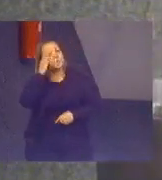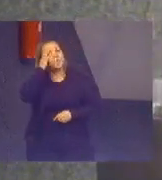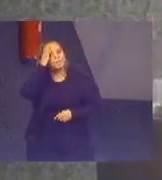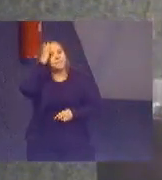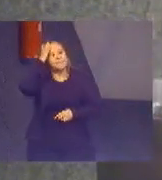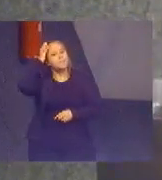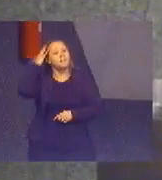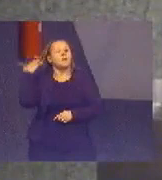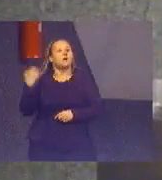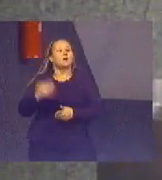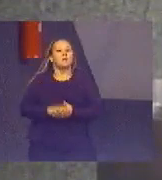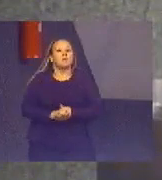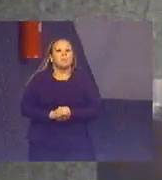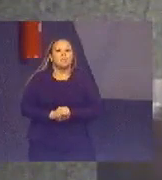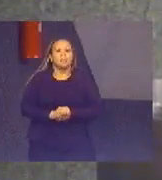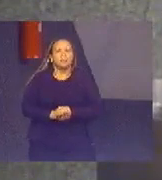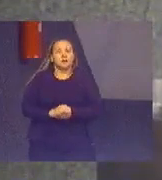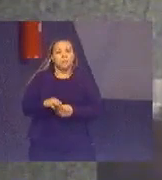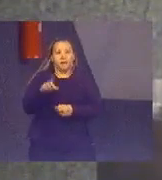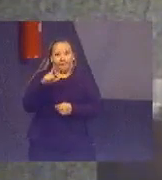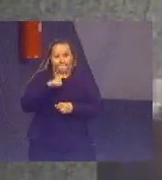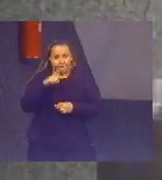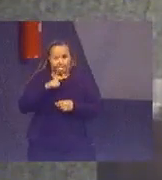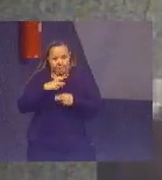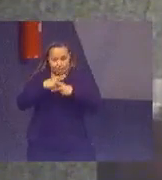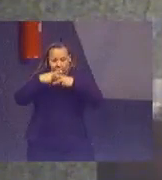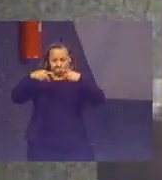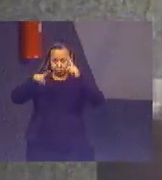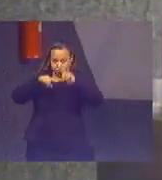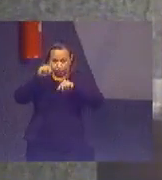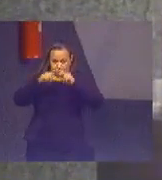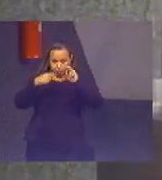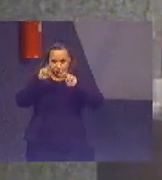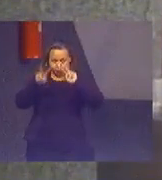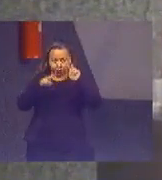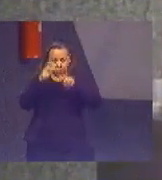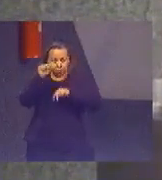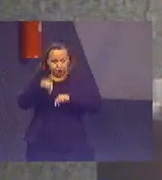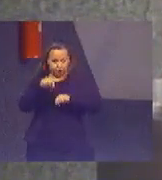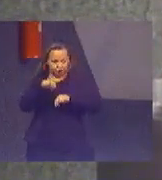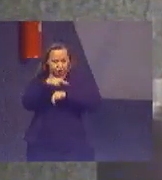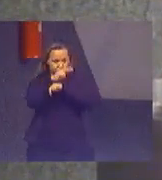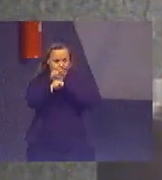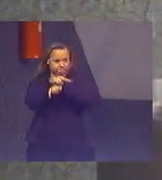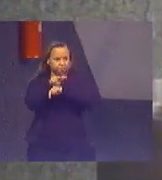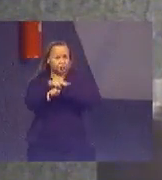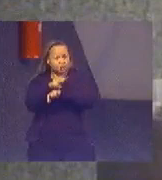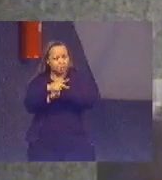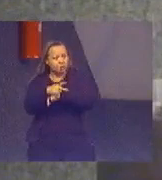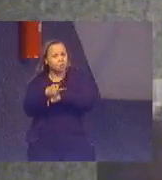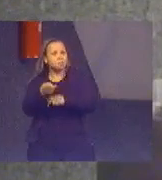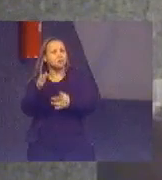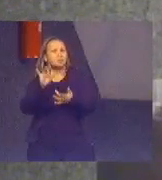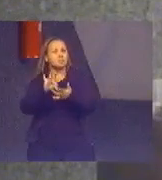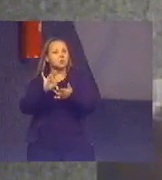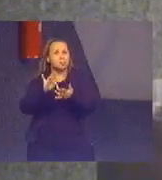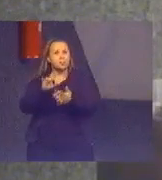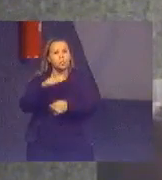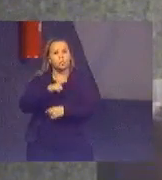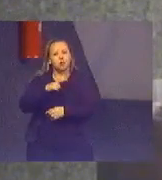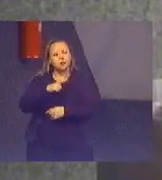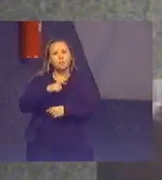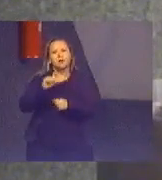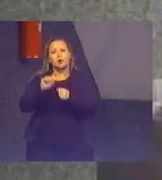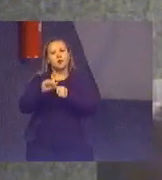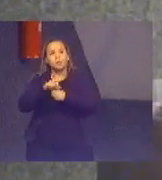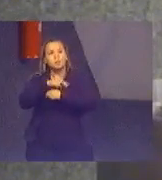Bom, e para ter um produto visual dessa auditoria, constatou, fez-se também o radar